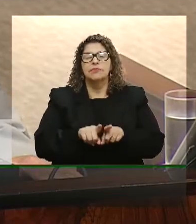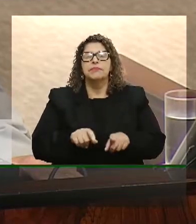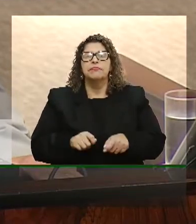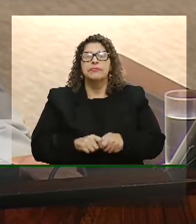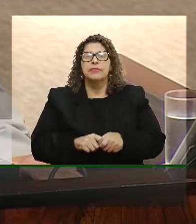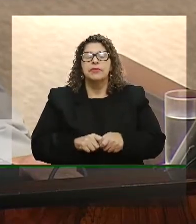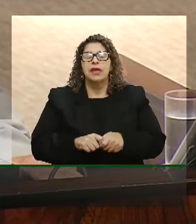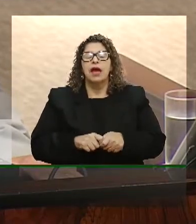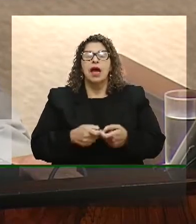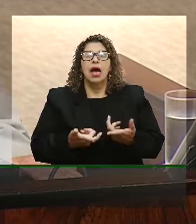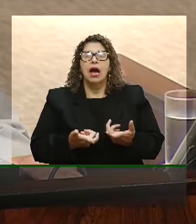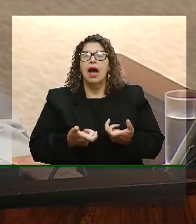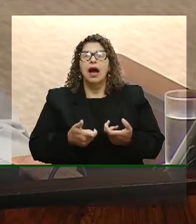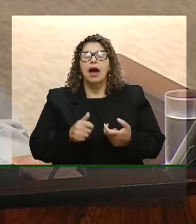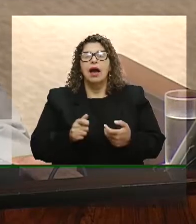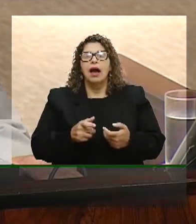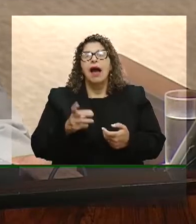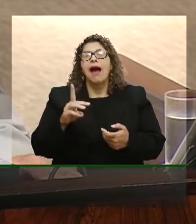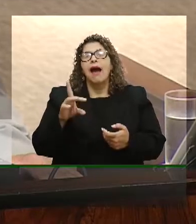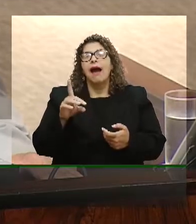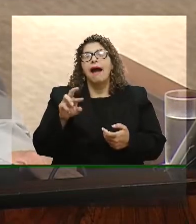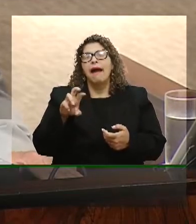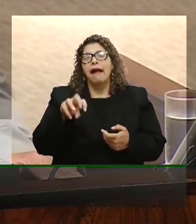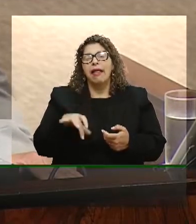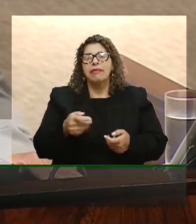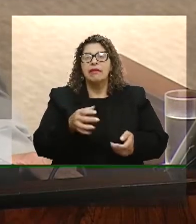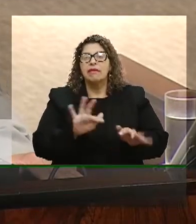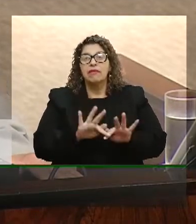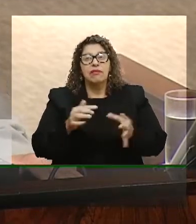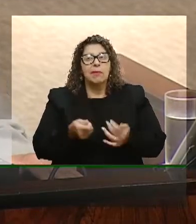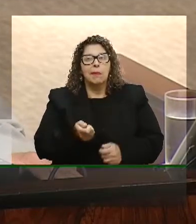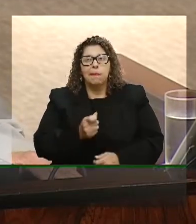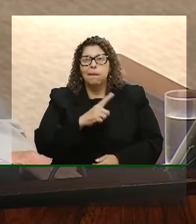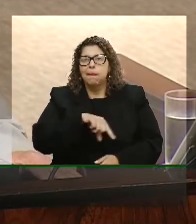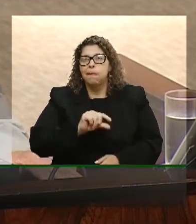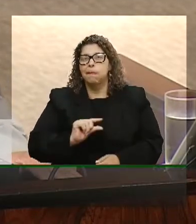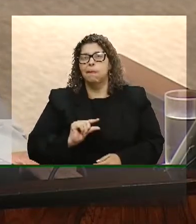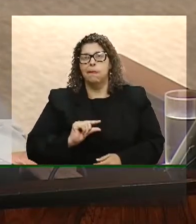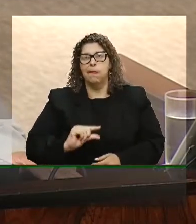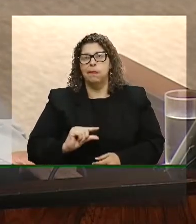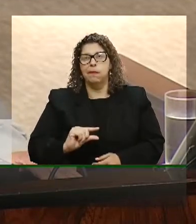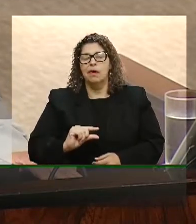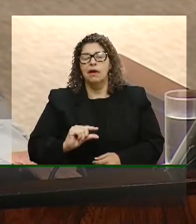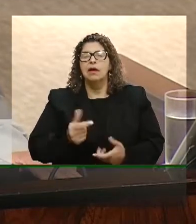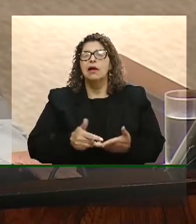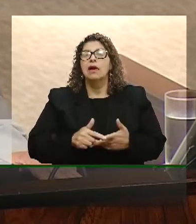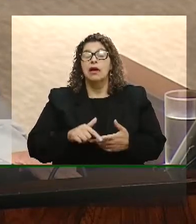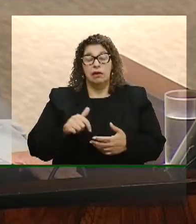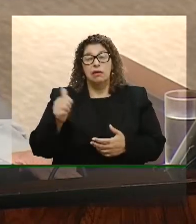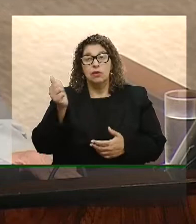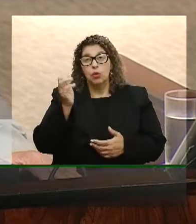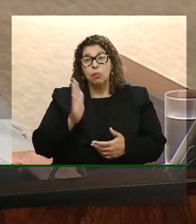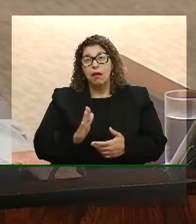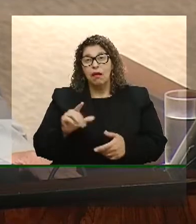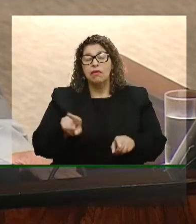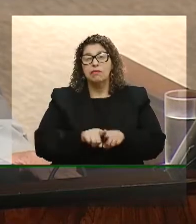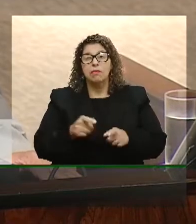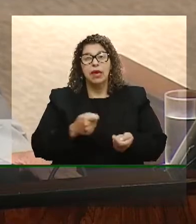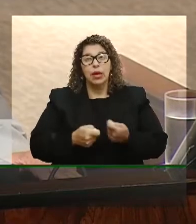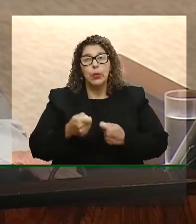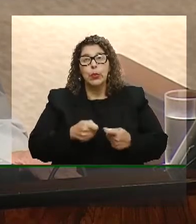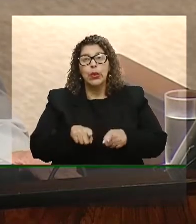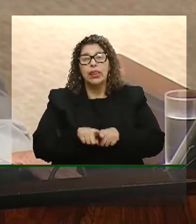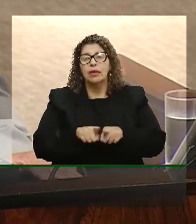a renda das famílias e, com isso, também, vai levando o país para uma situação onde a economia